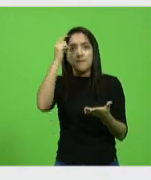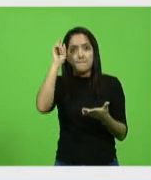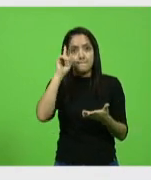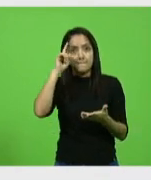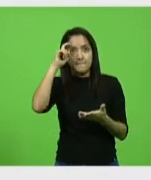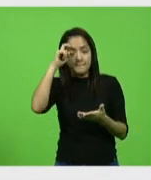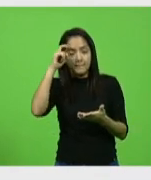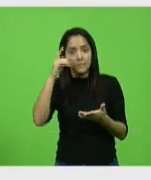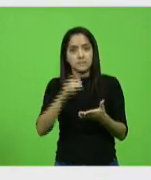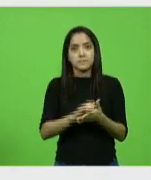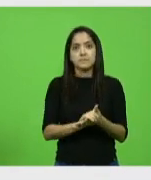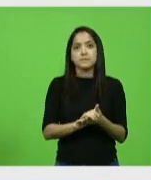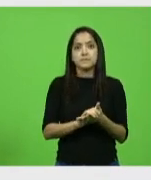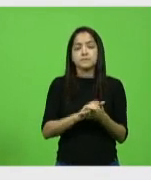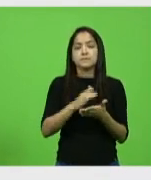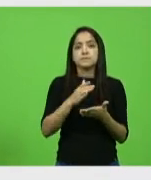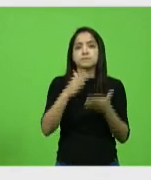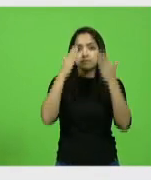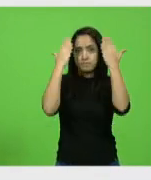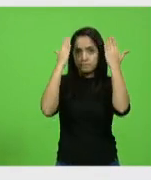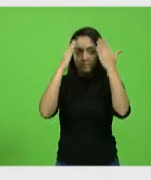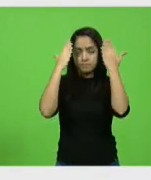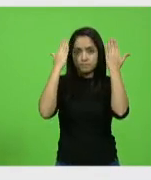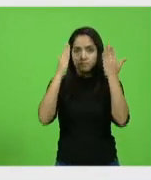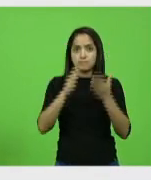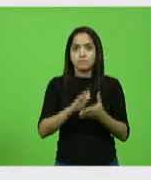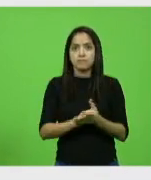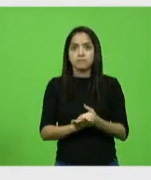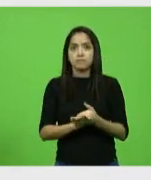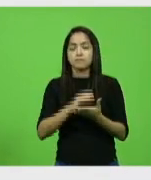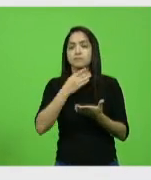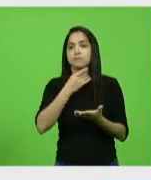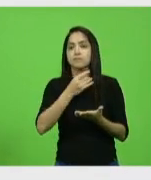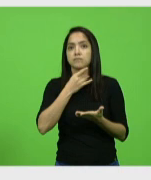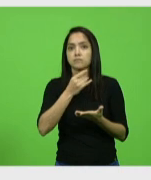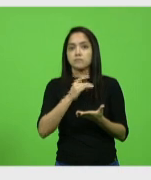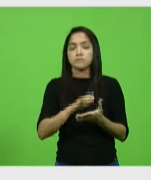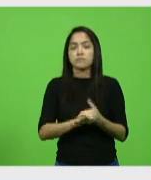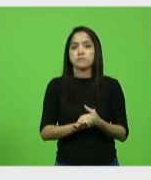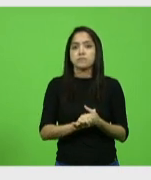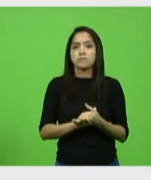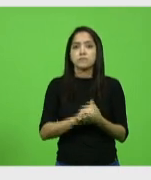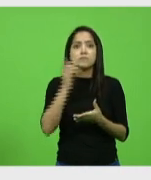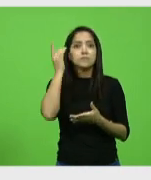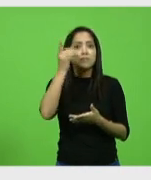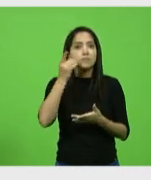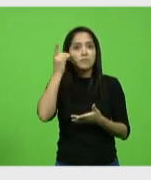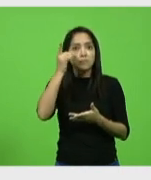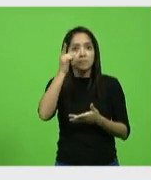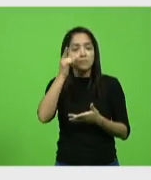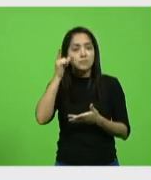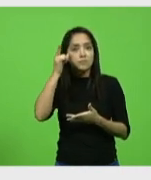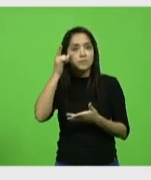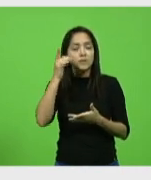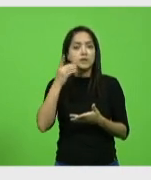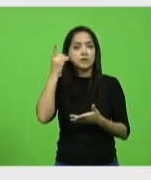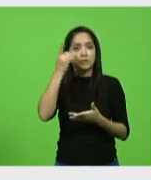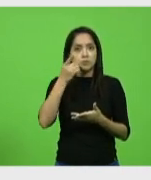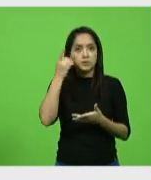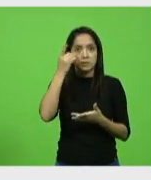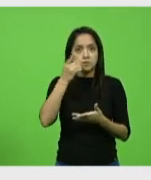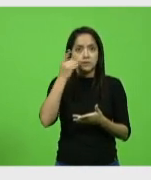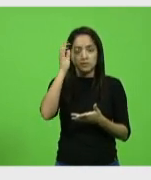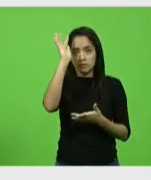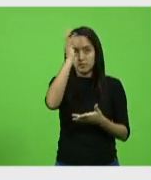deputado José Milton Schaefer, deputado Valdir Cobalquini, deputado Laércio Schuster e deputado